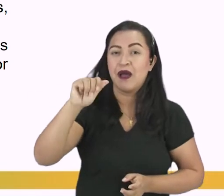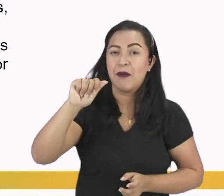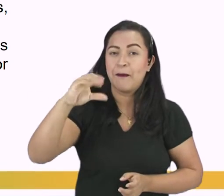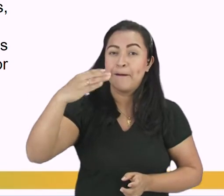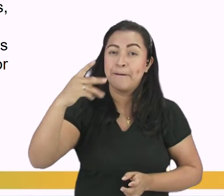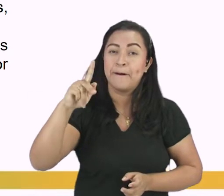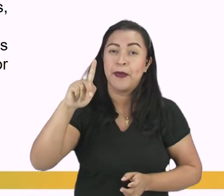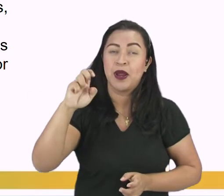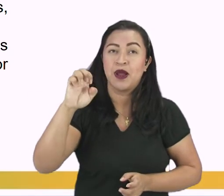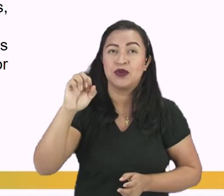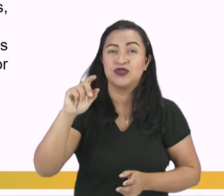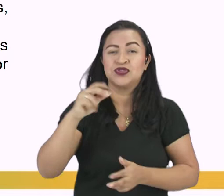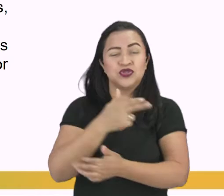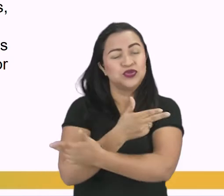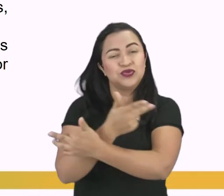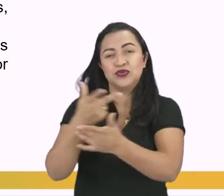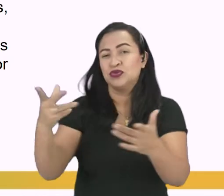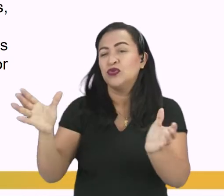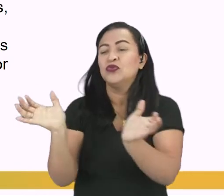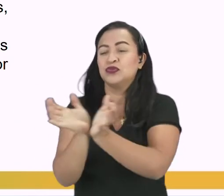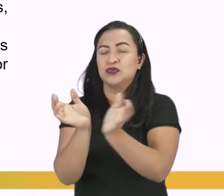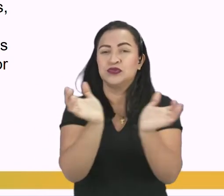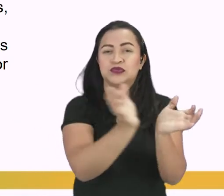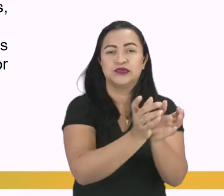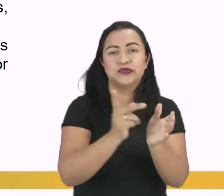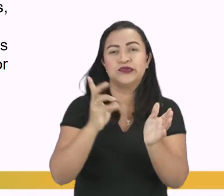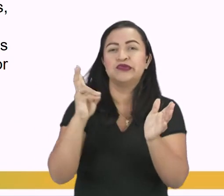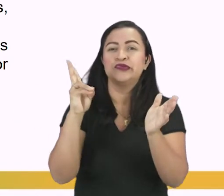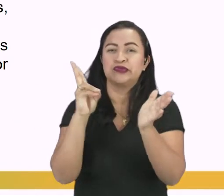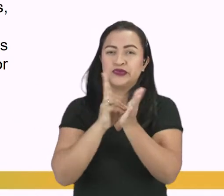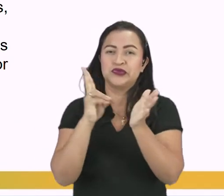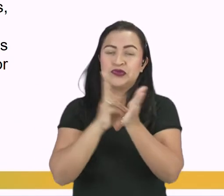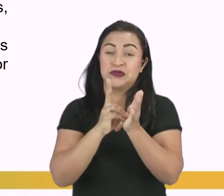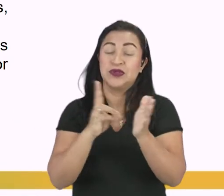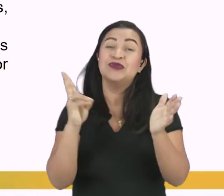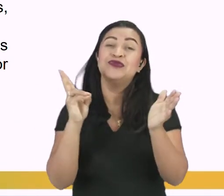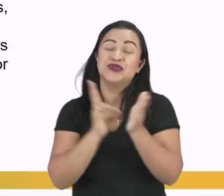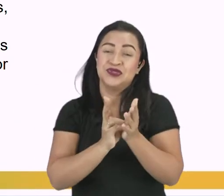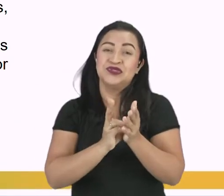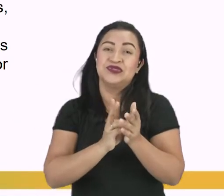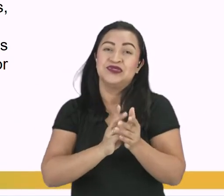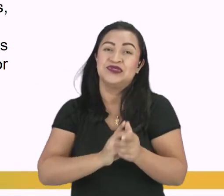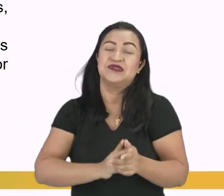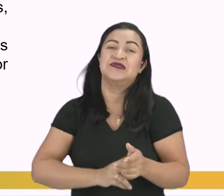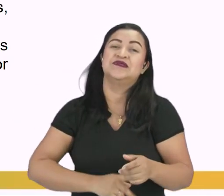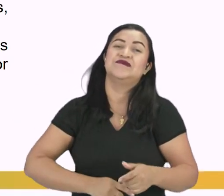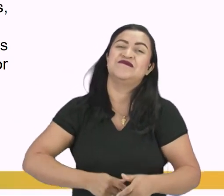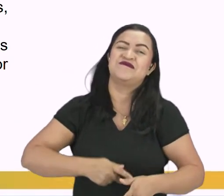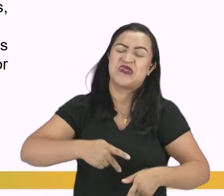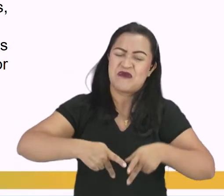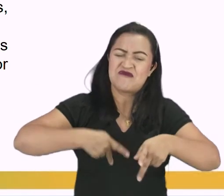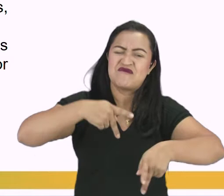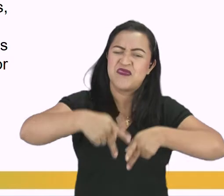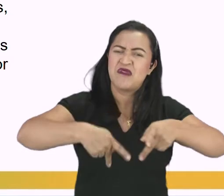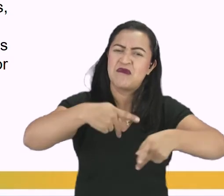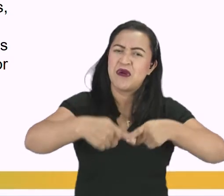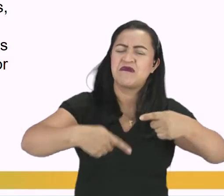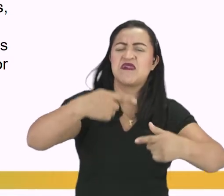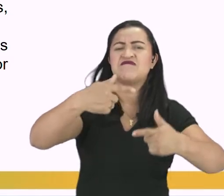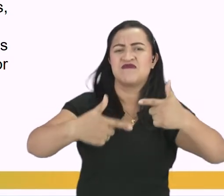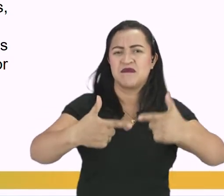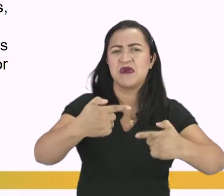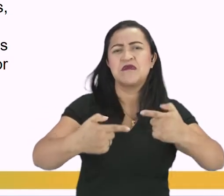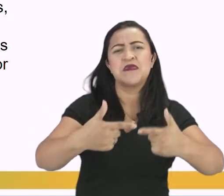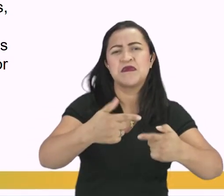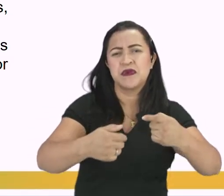xaenes, entre outros. Os indígenas lutaram para defender seu território, mas foram derrotados devido à